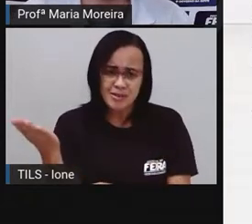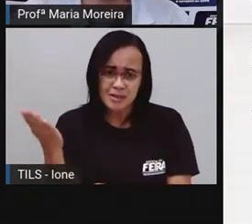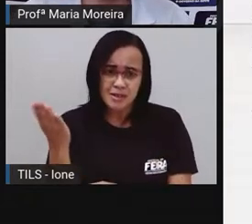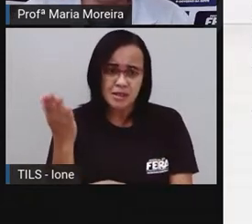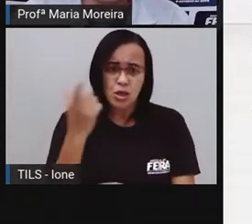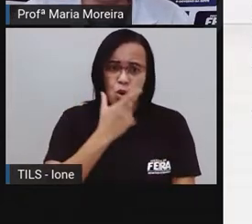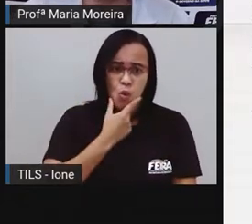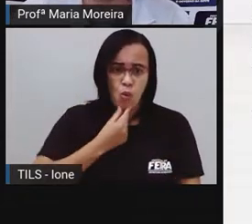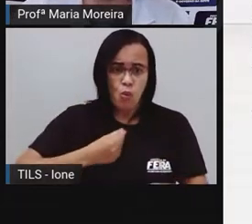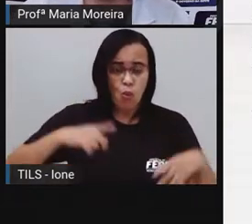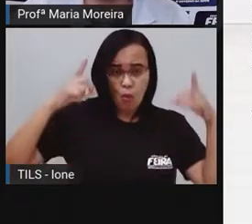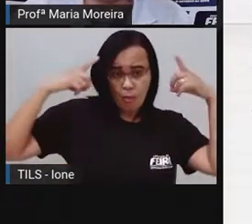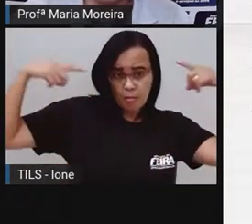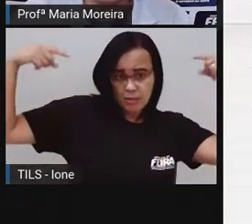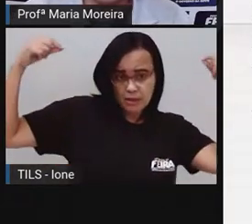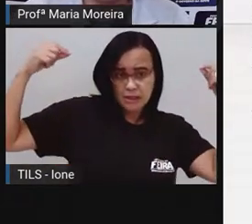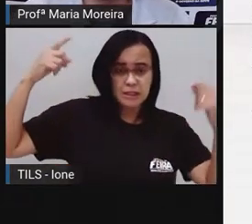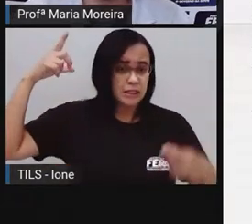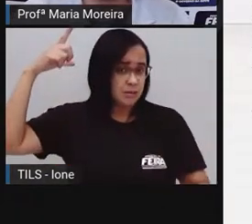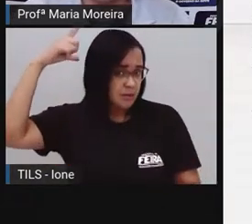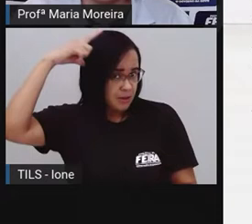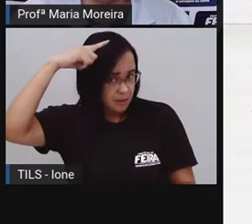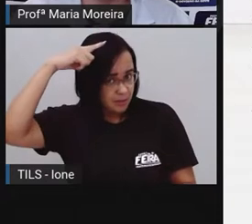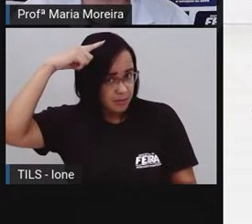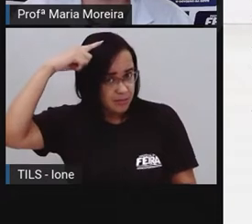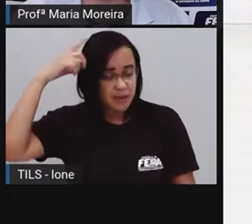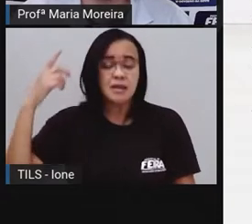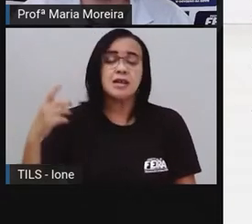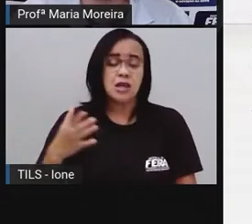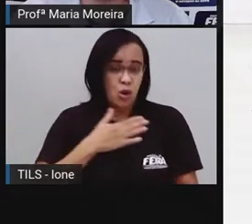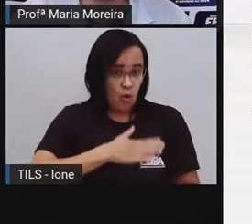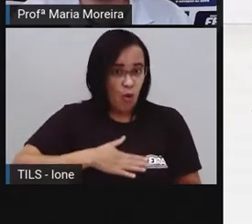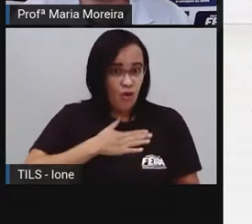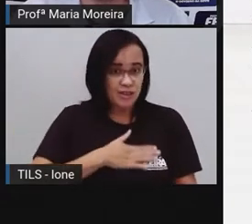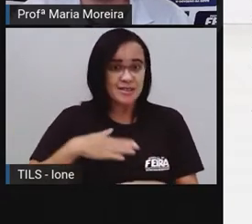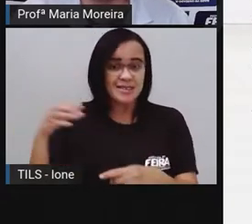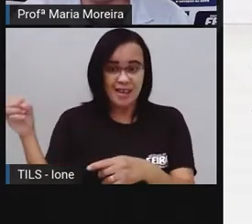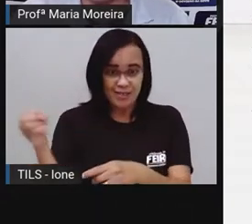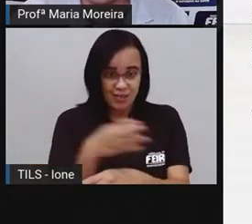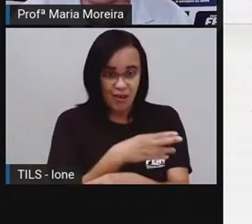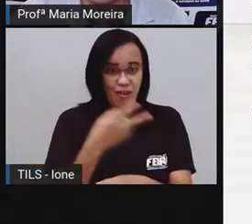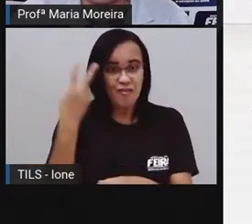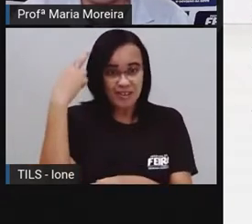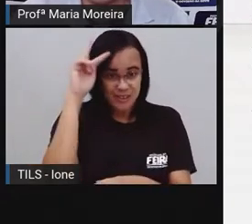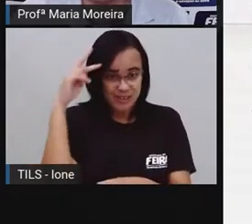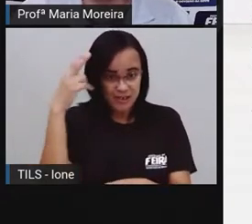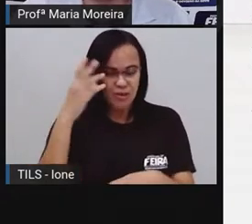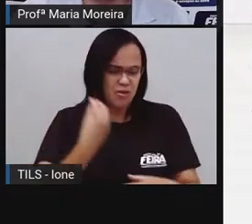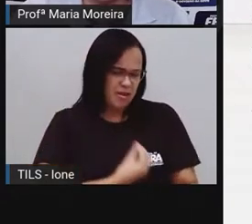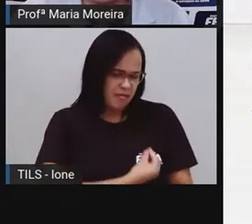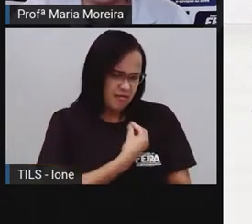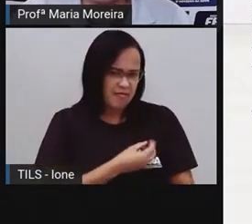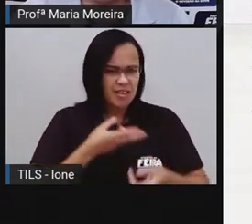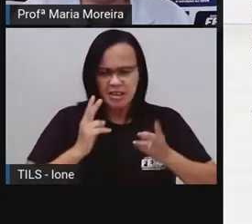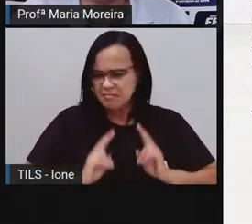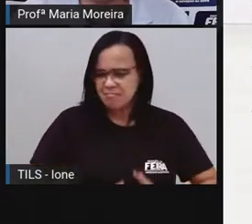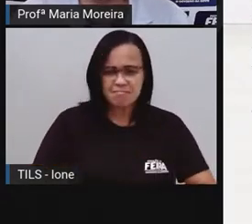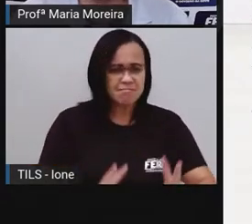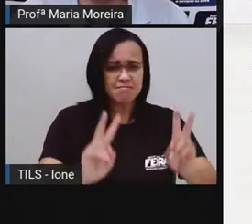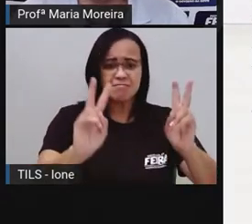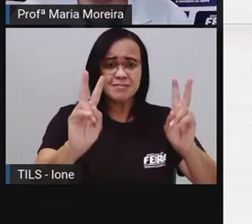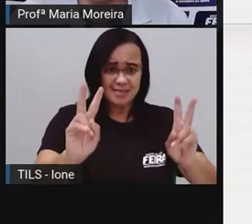gostarão muito da nova e nela viverão felizes para sempre. Vosso